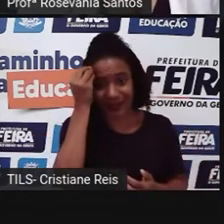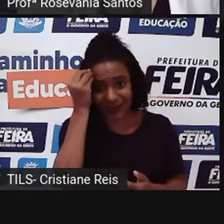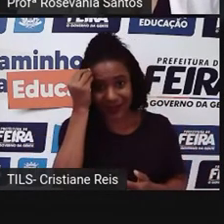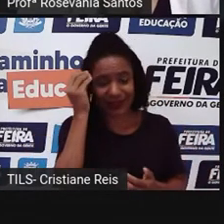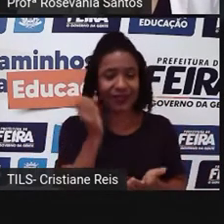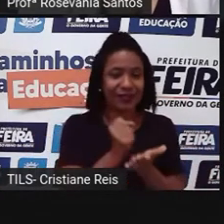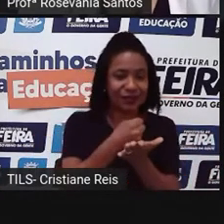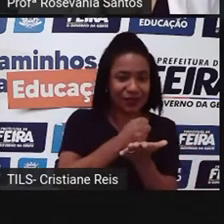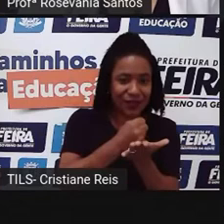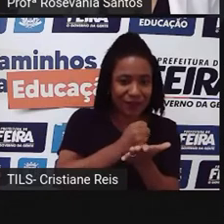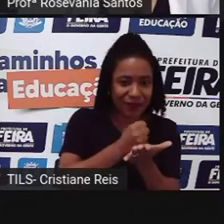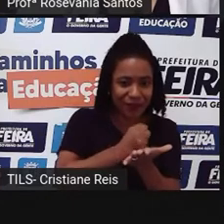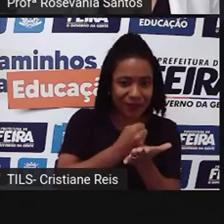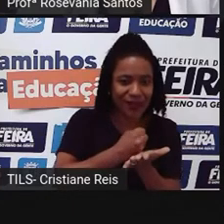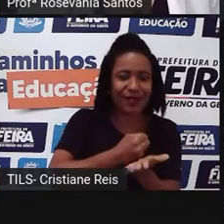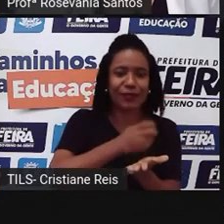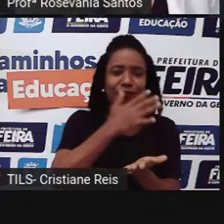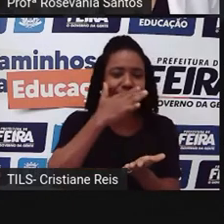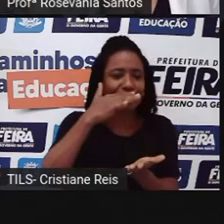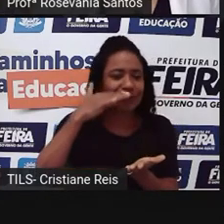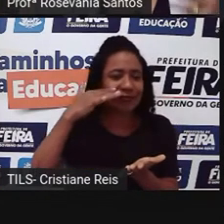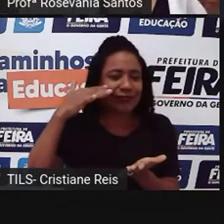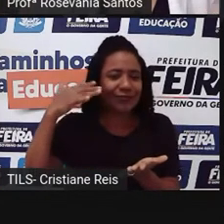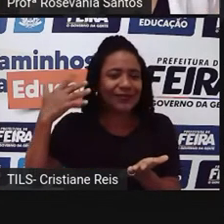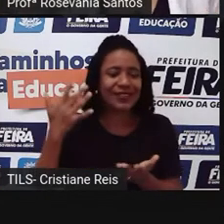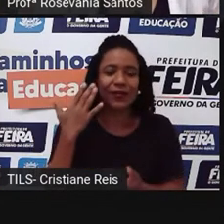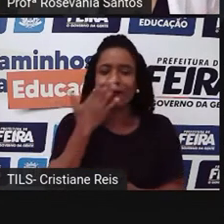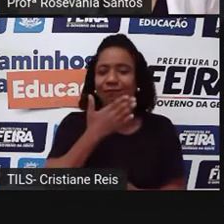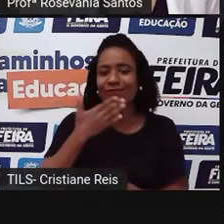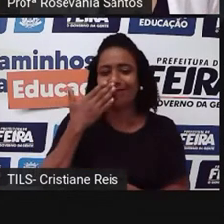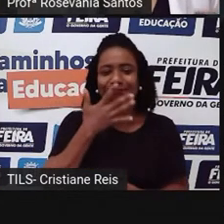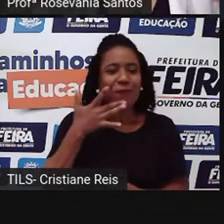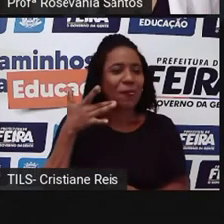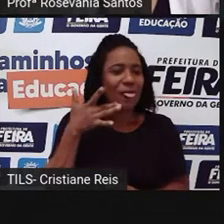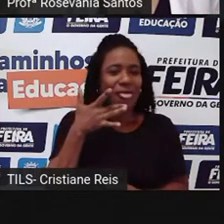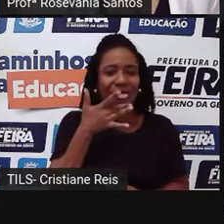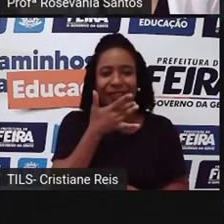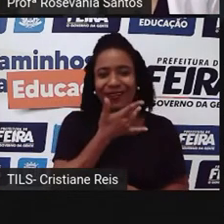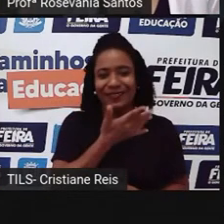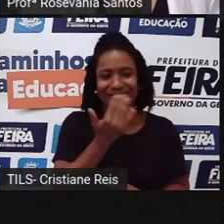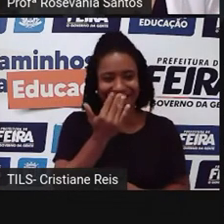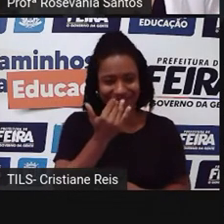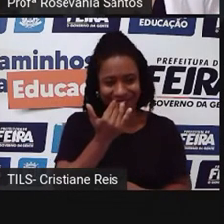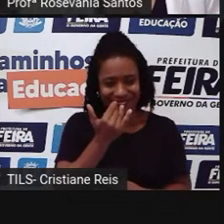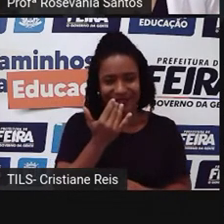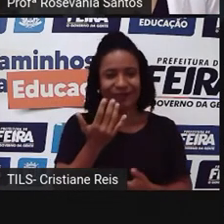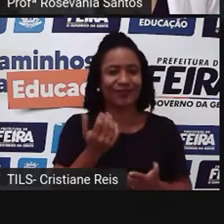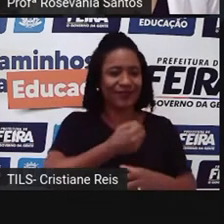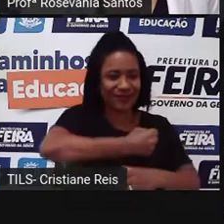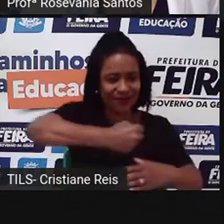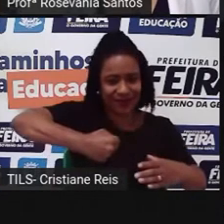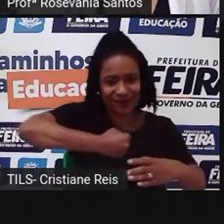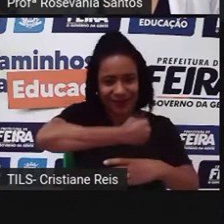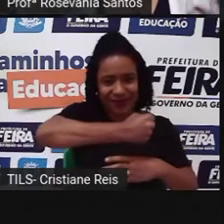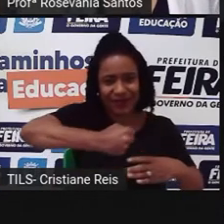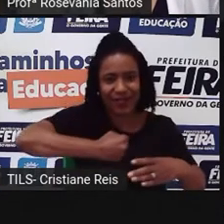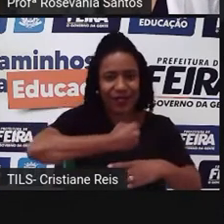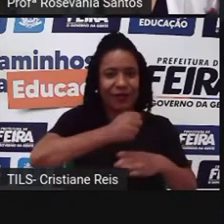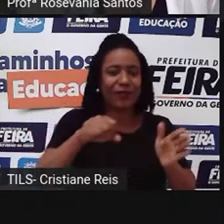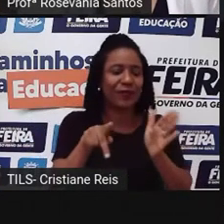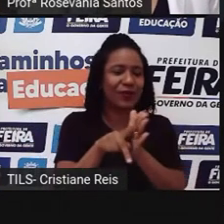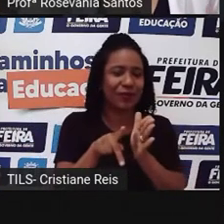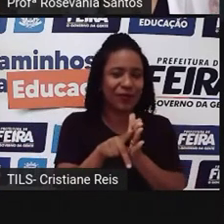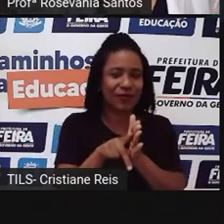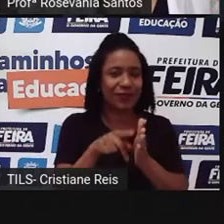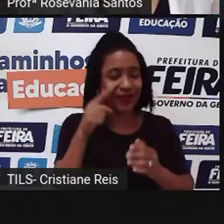especiarias, dos temperos. O é que dá aquele sabor, né? Ali na comida. E que também, gente, está nesse espaço aí. Lembra